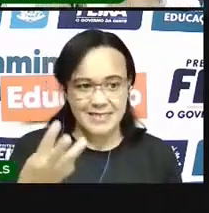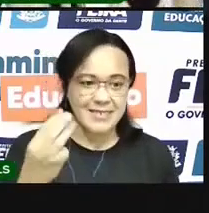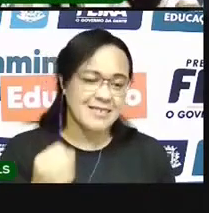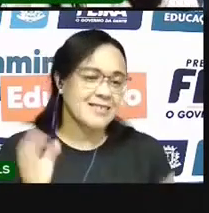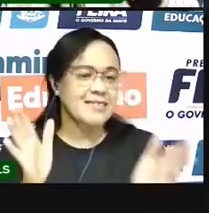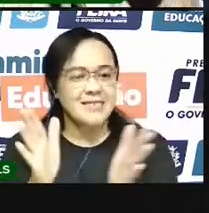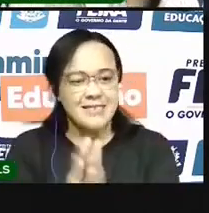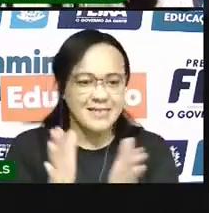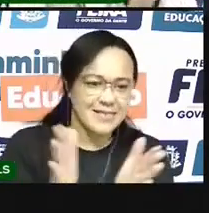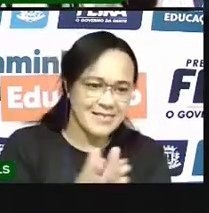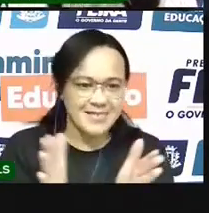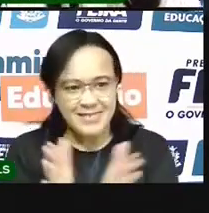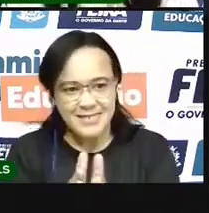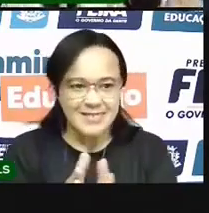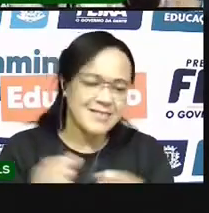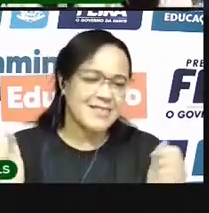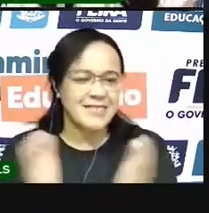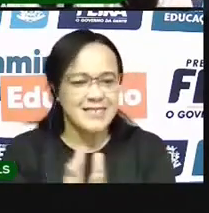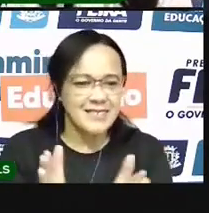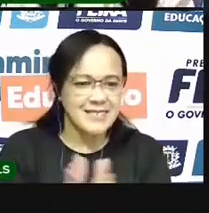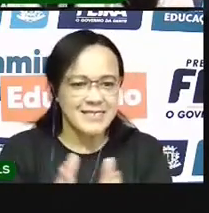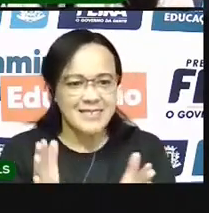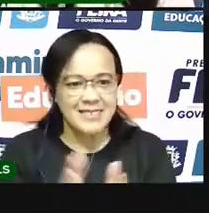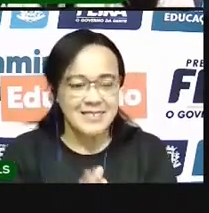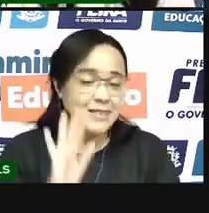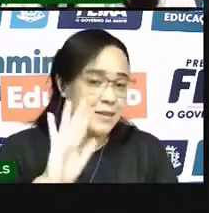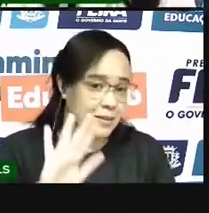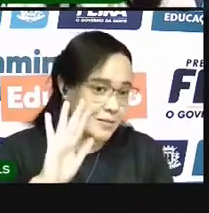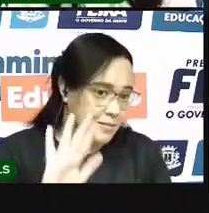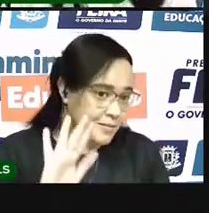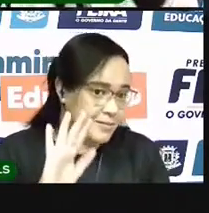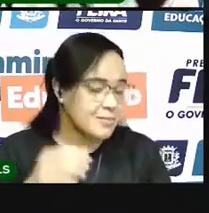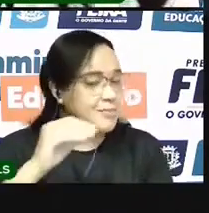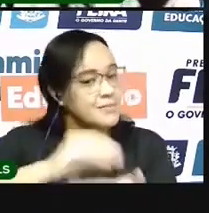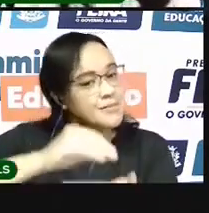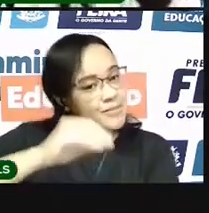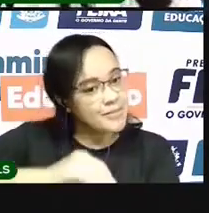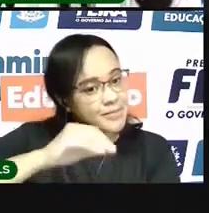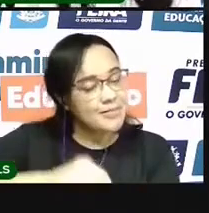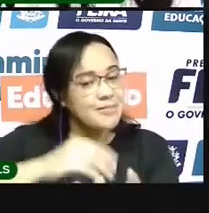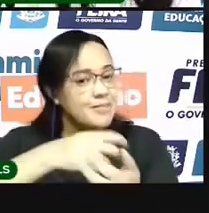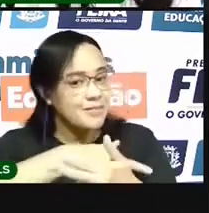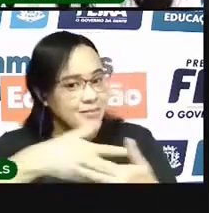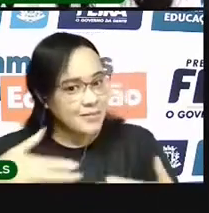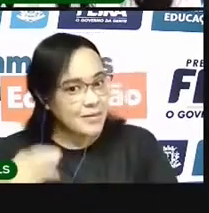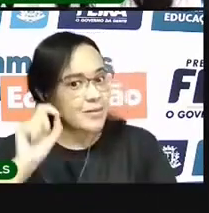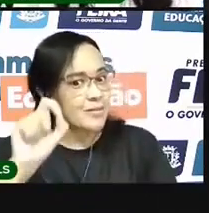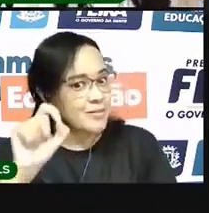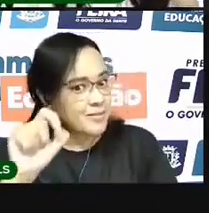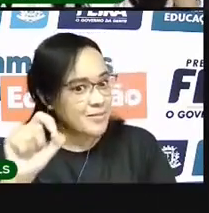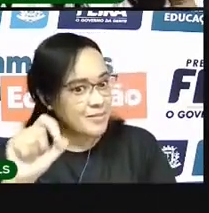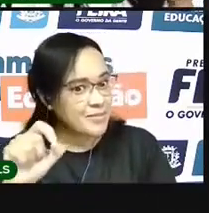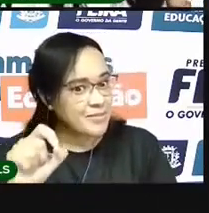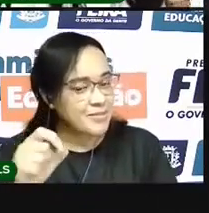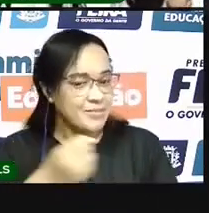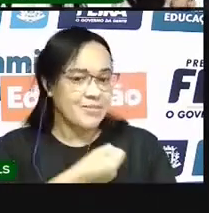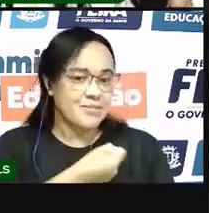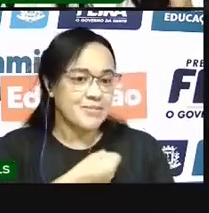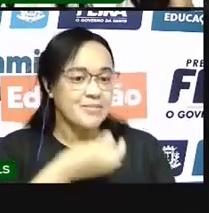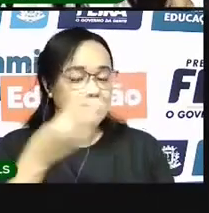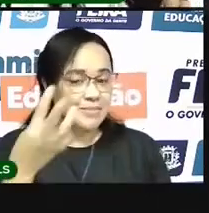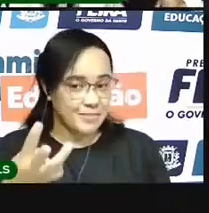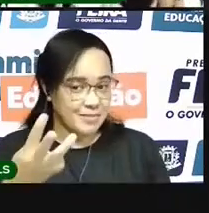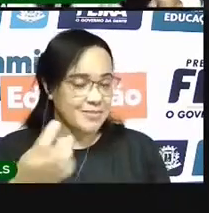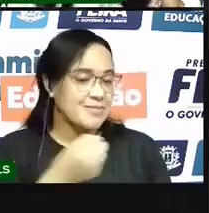ta ta. tatatum tum. Mas peraí. Que falta alguém aí. Número 3.